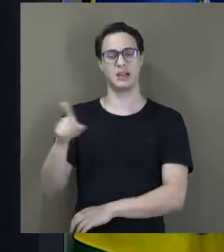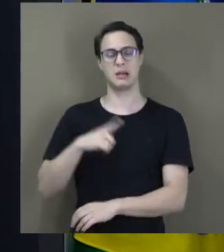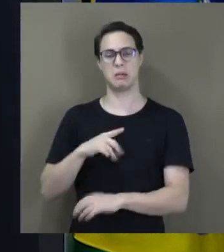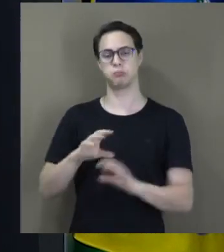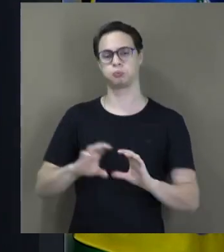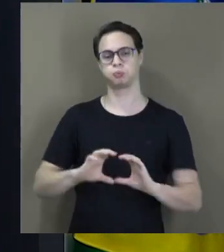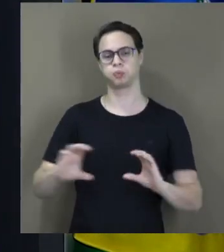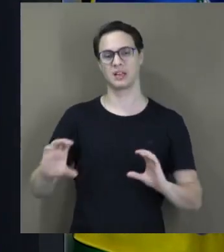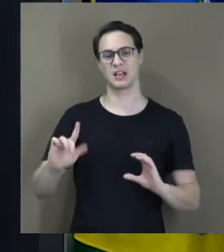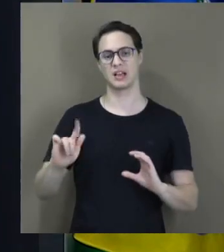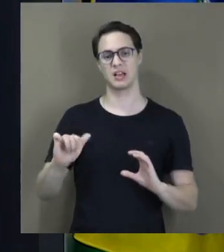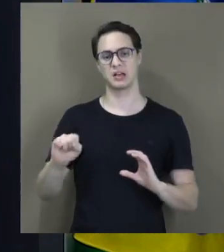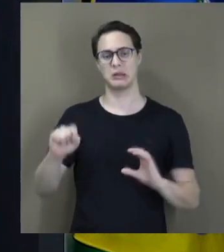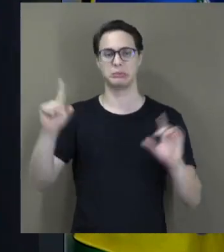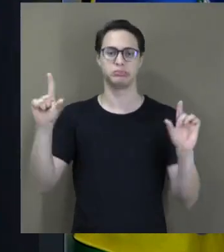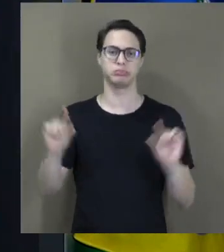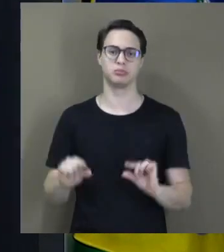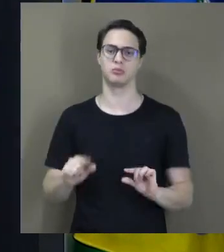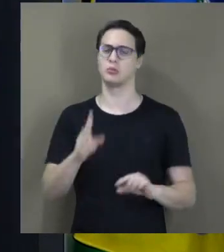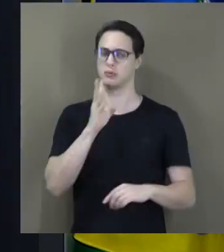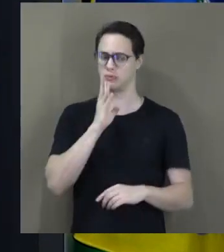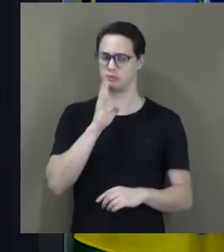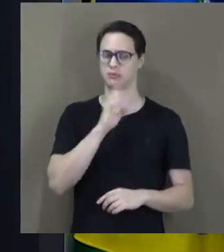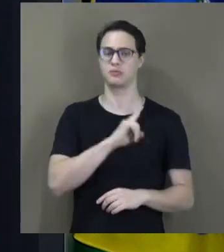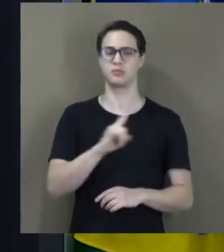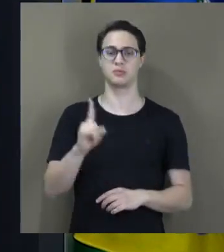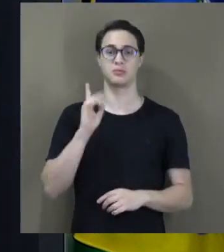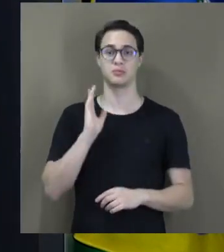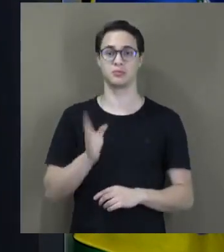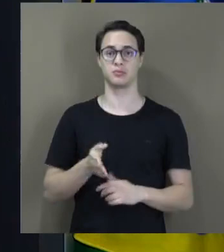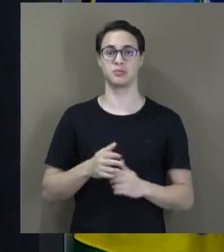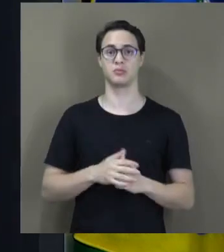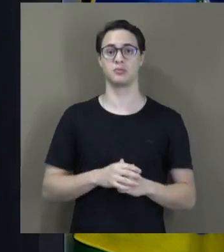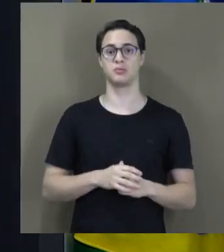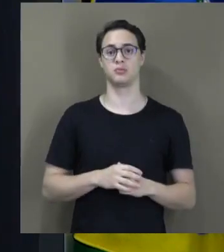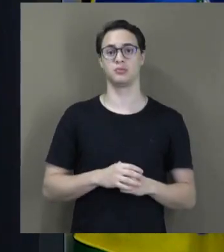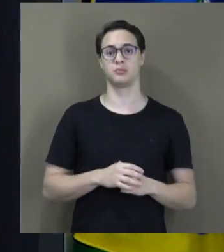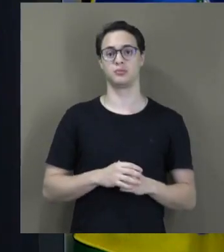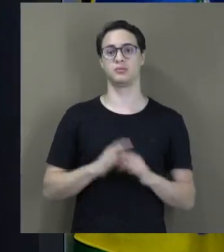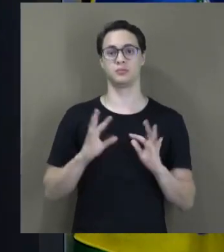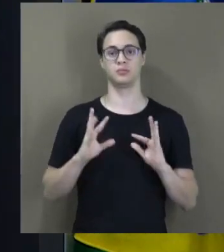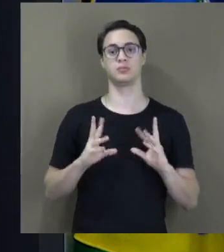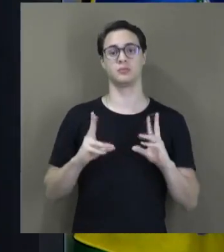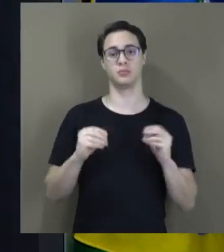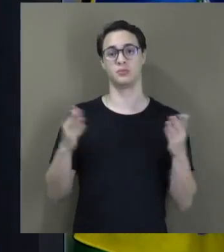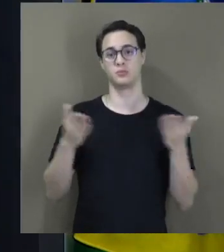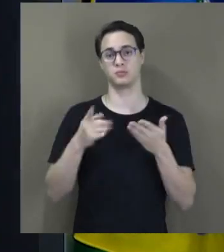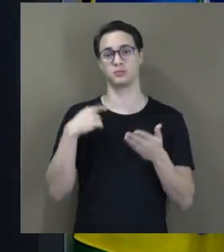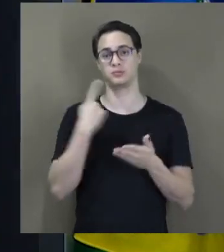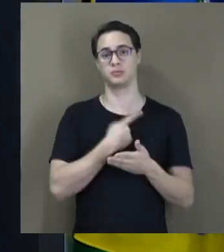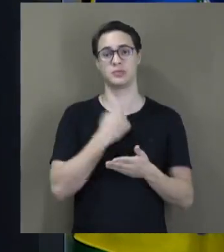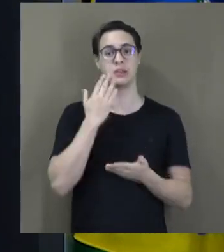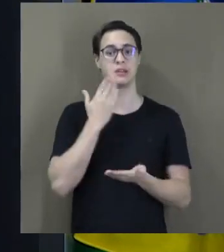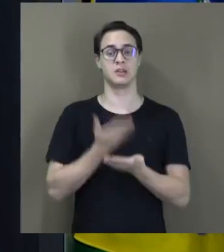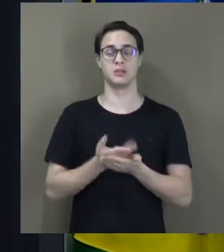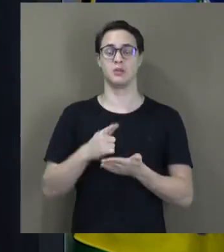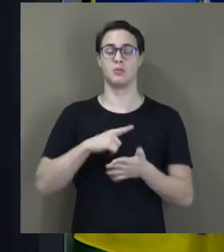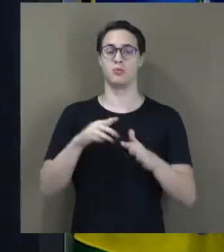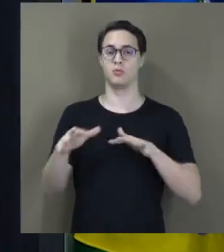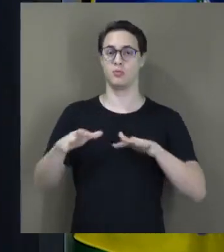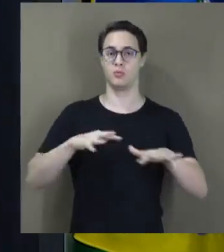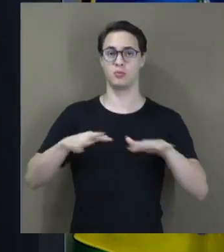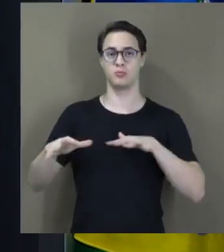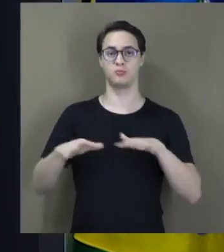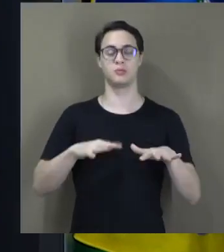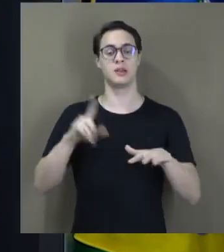questões políticas bem conhecidas de todos nós. Tudo nos leva a crer que esses movimentos são